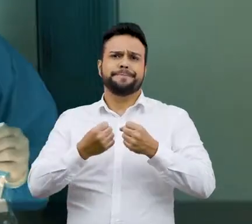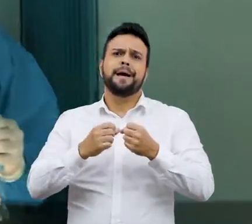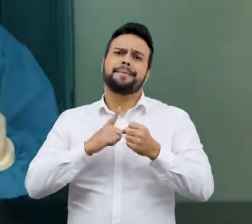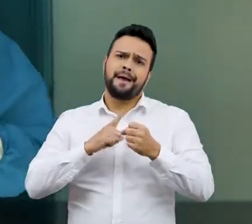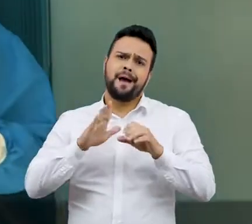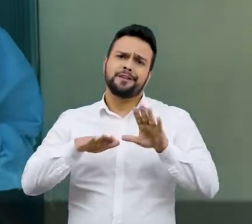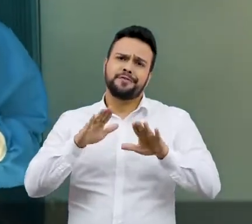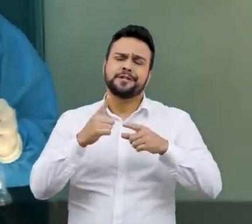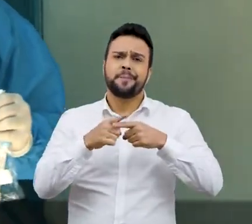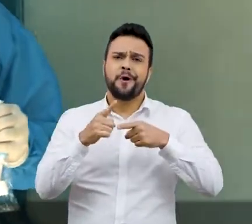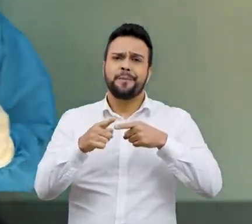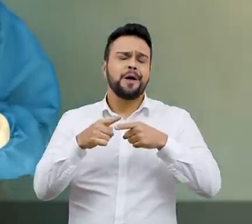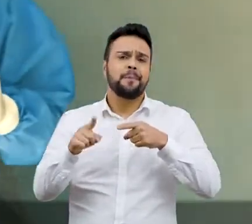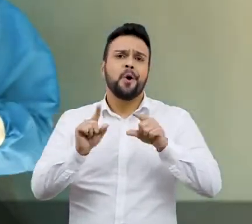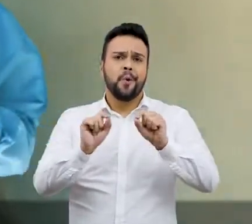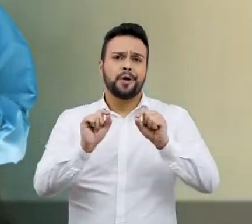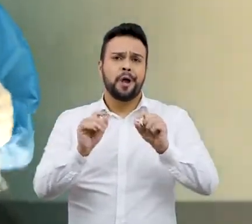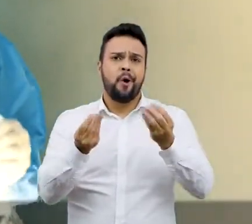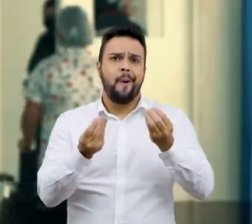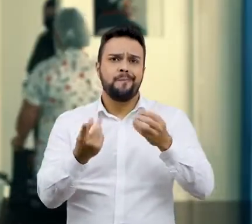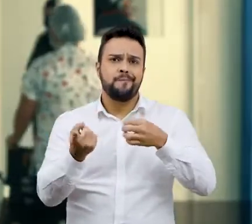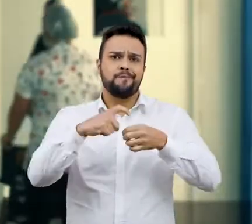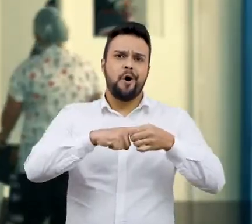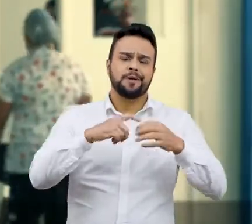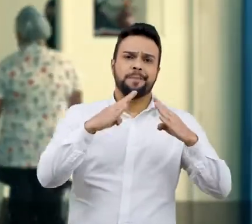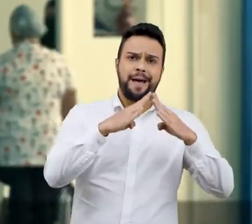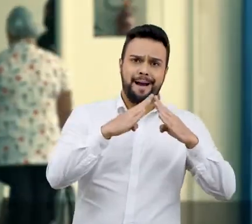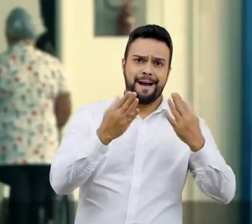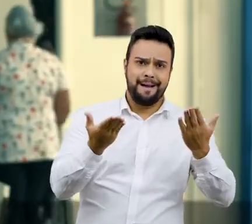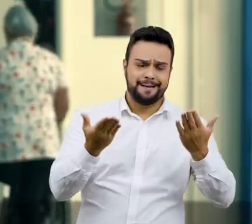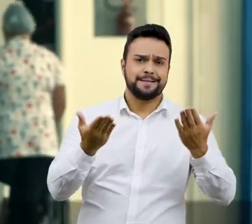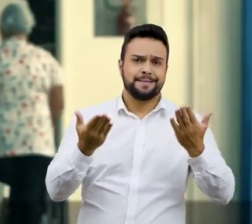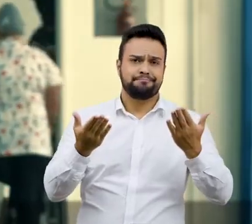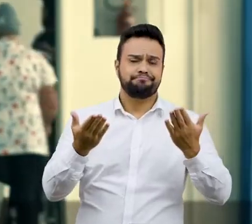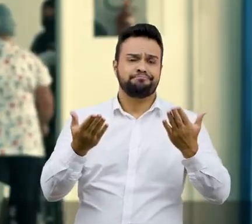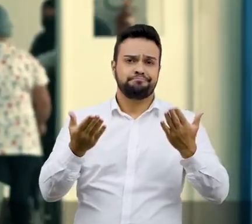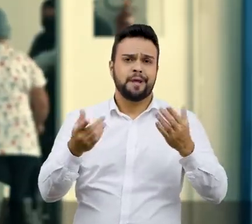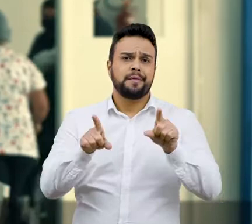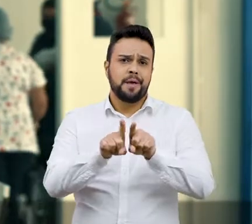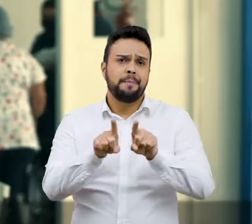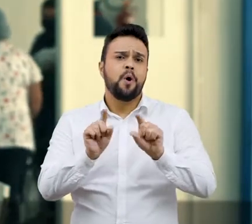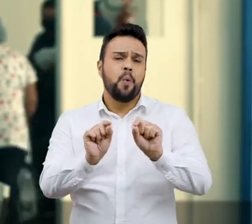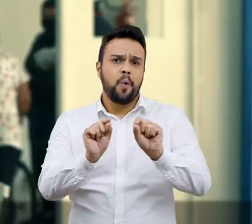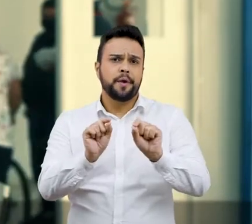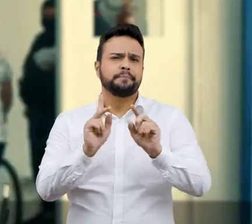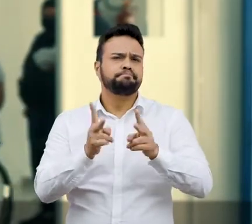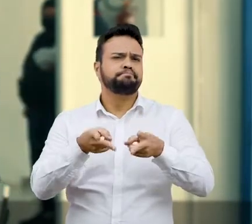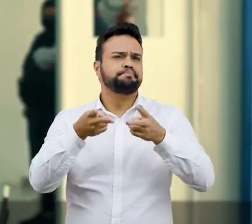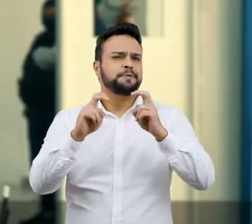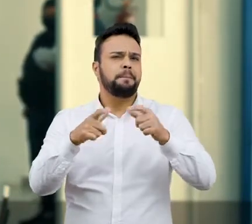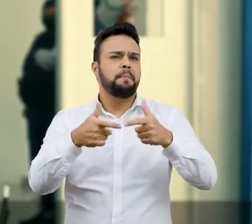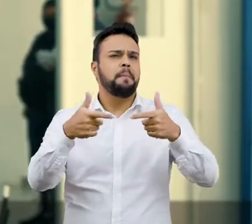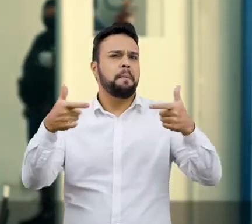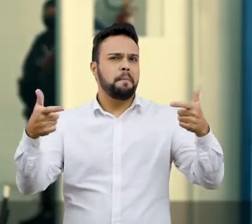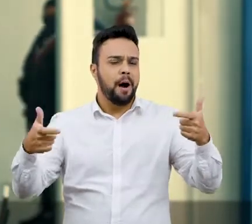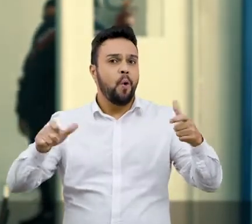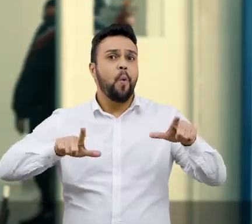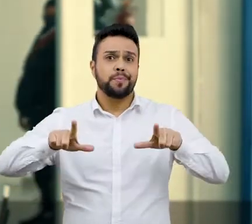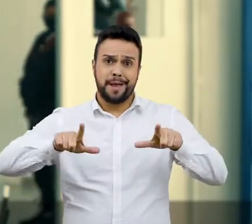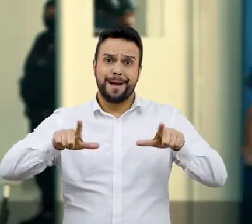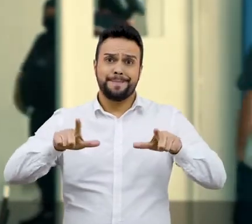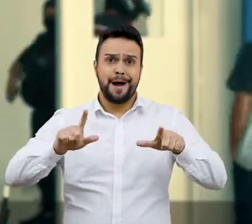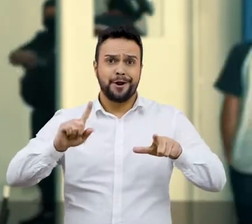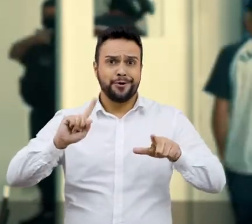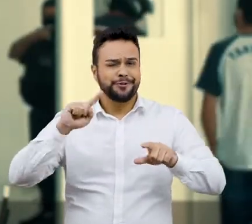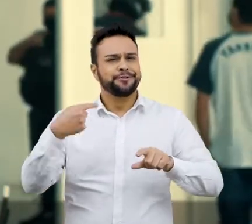alguns dilemas, né? Os dilemas da profissão, de voltar para casa, mas a gente percebeu que aumentou o trabalho